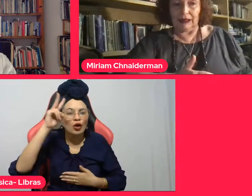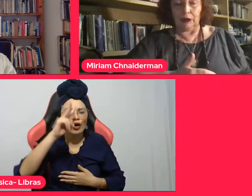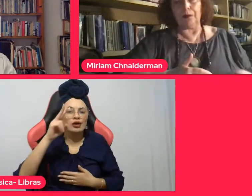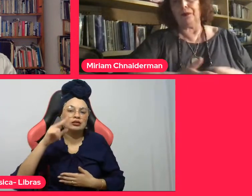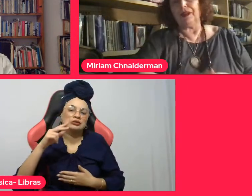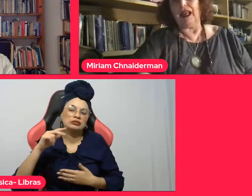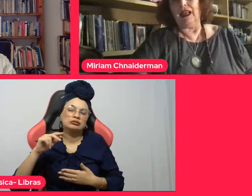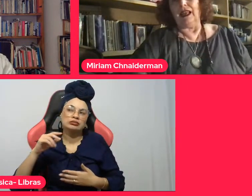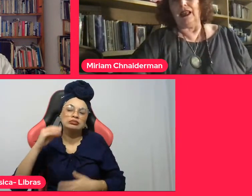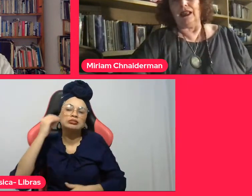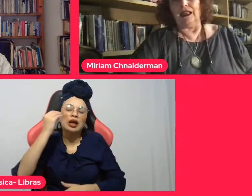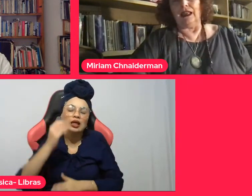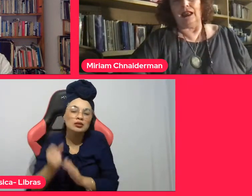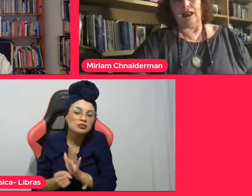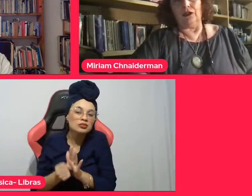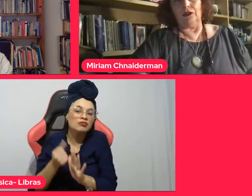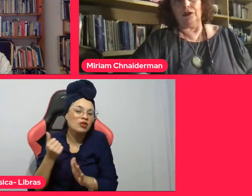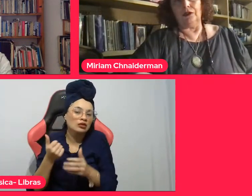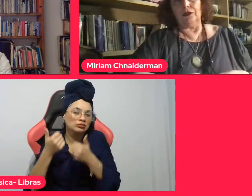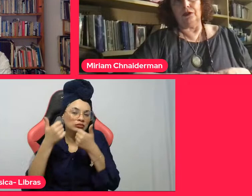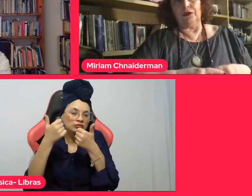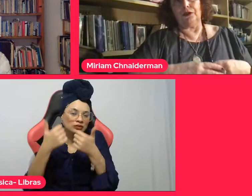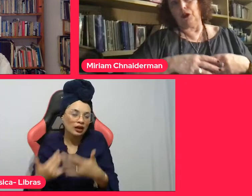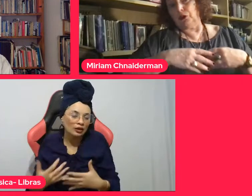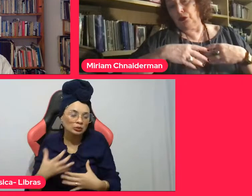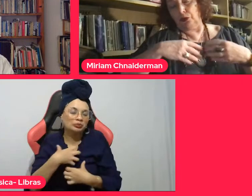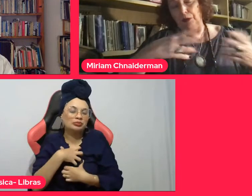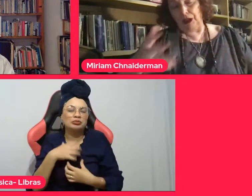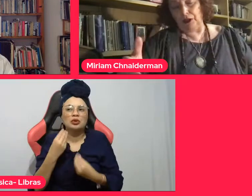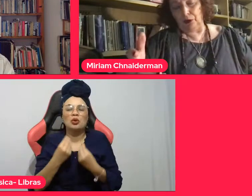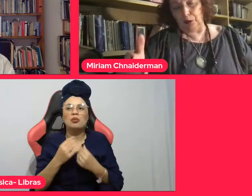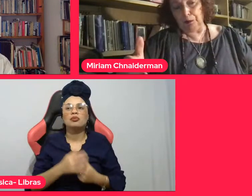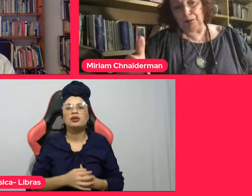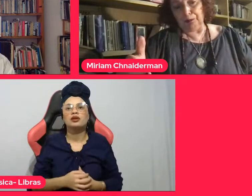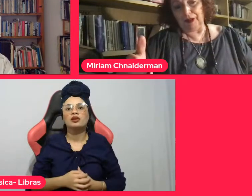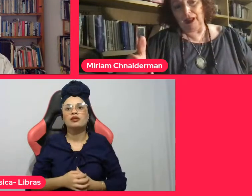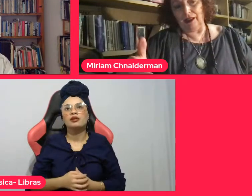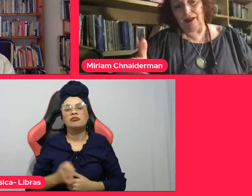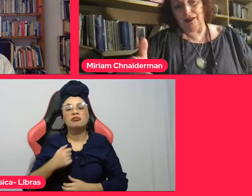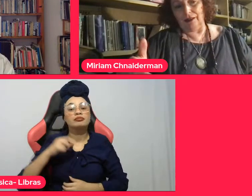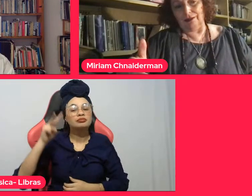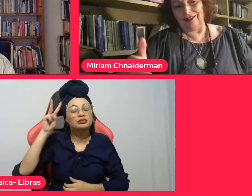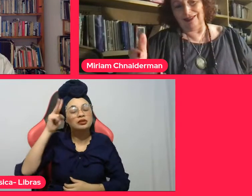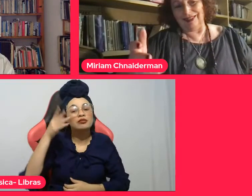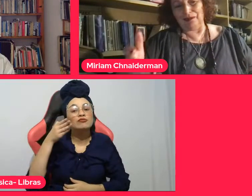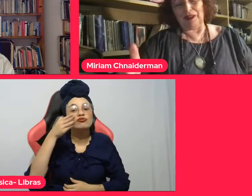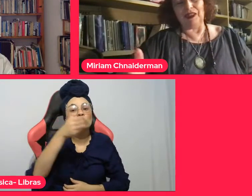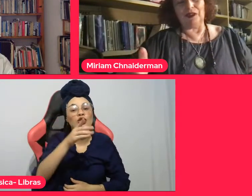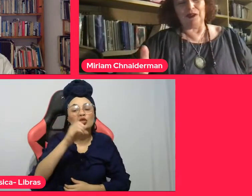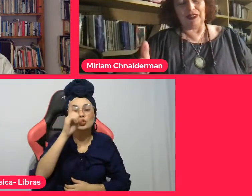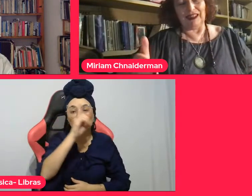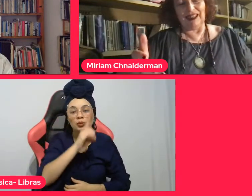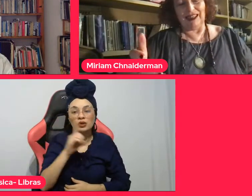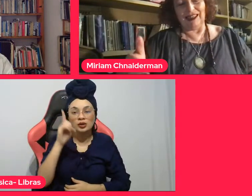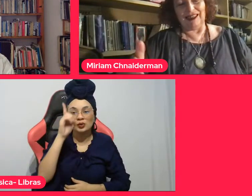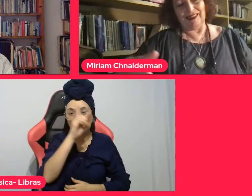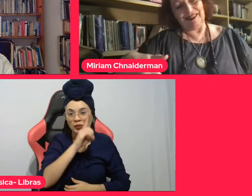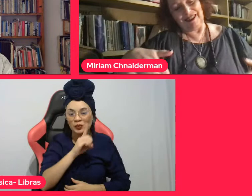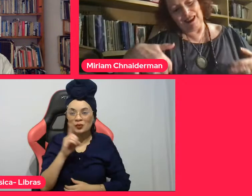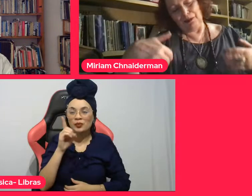exposição, e eu fui num domingo, num domingo,